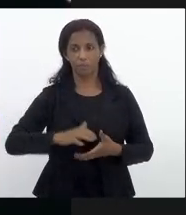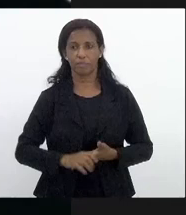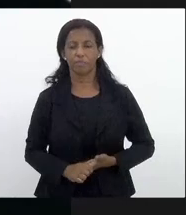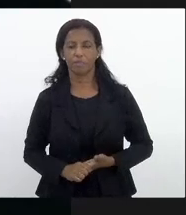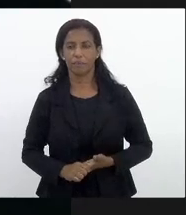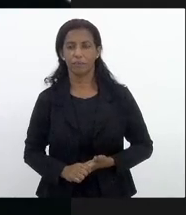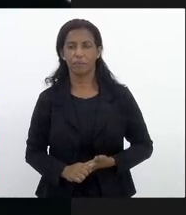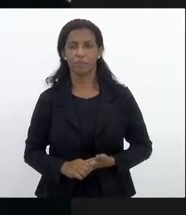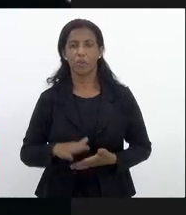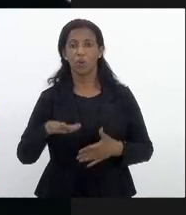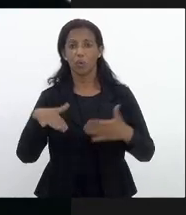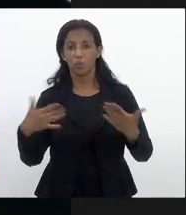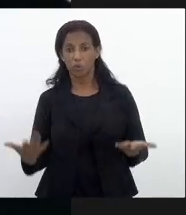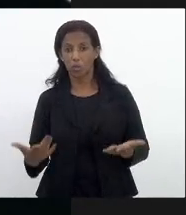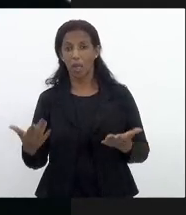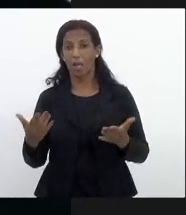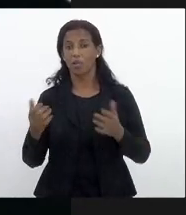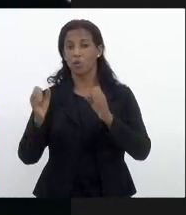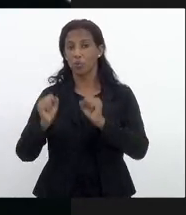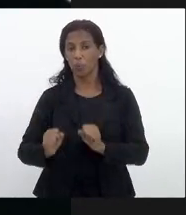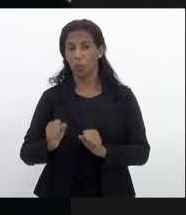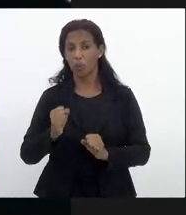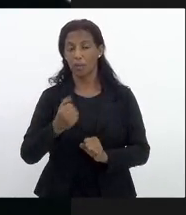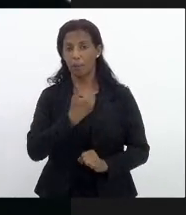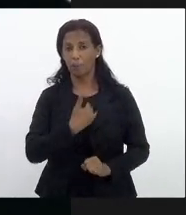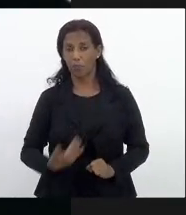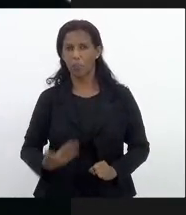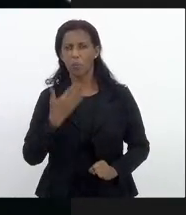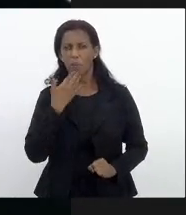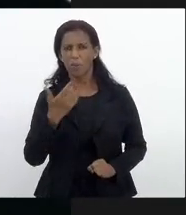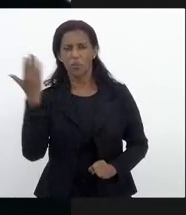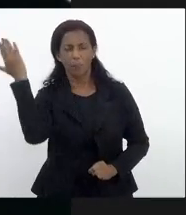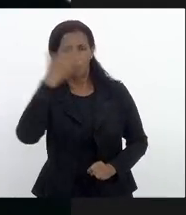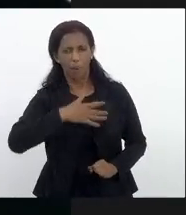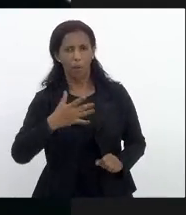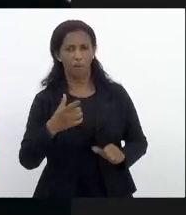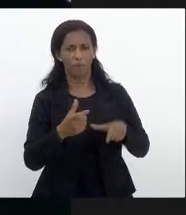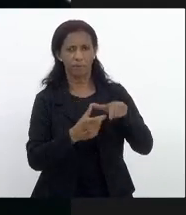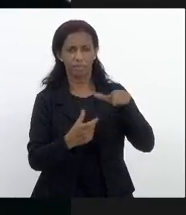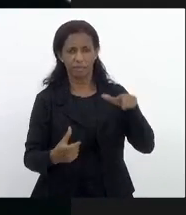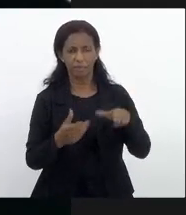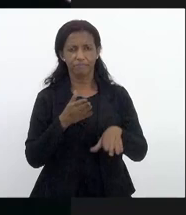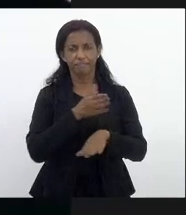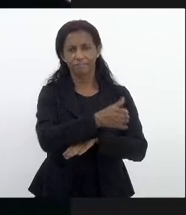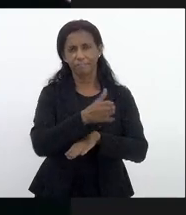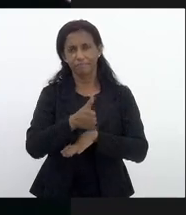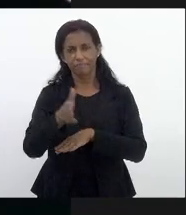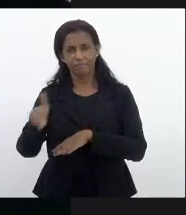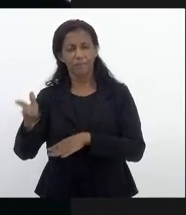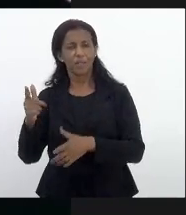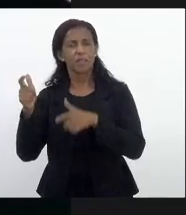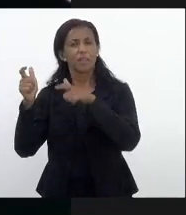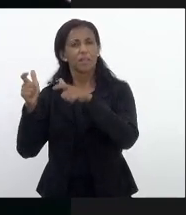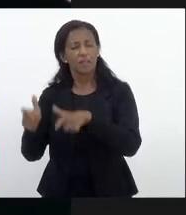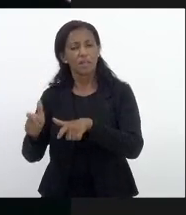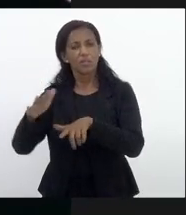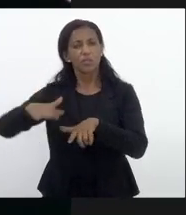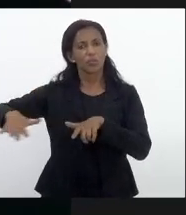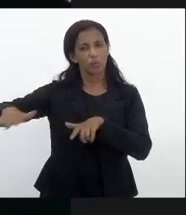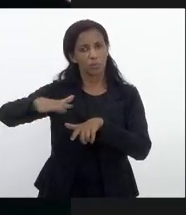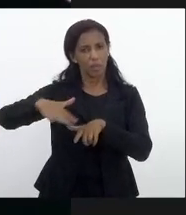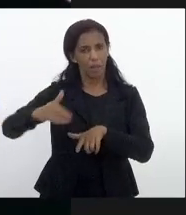nos casos onde o poder público exigir o passaporte fica garantido o livre acesso ingresso e permanência em locais espaços